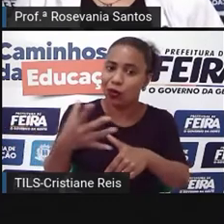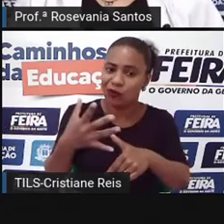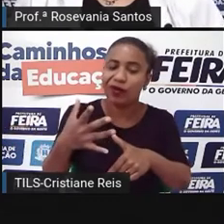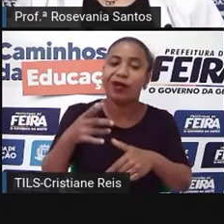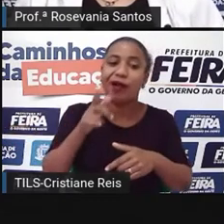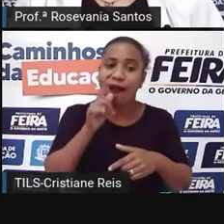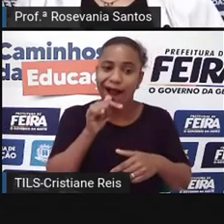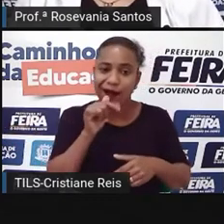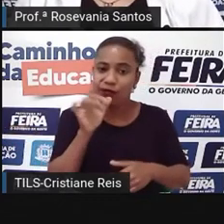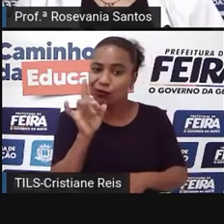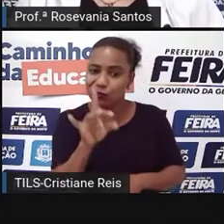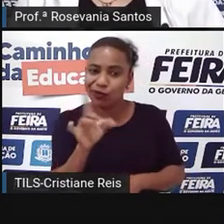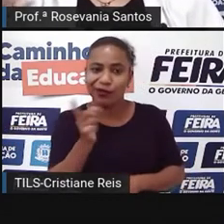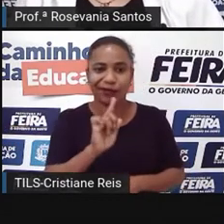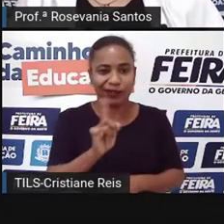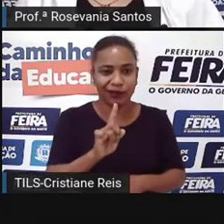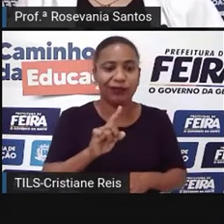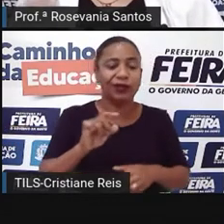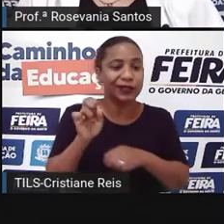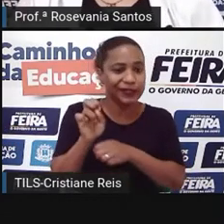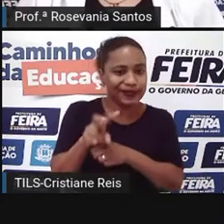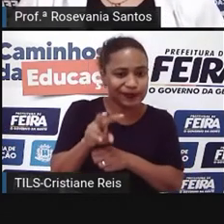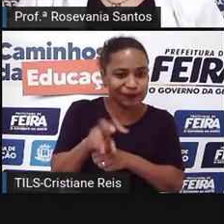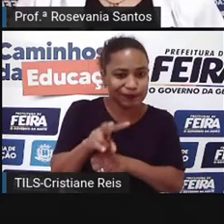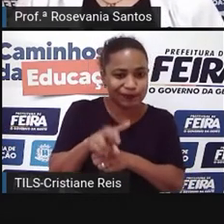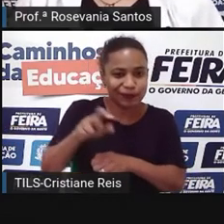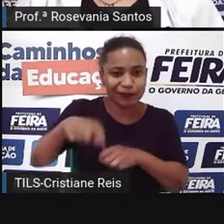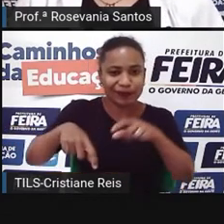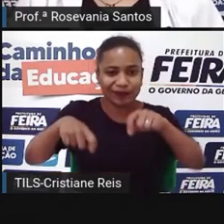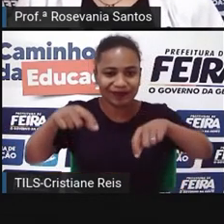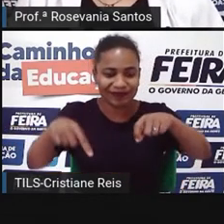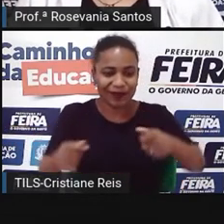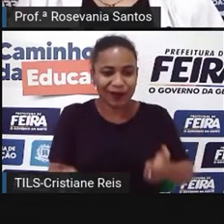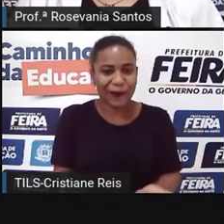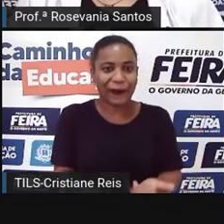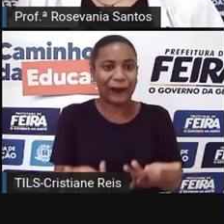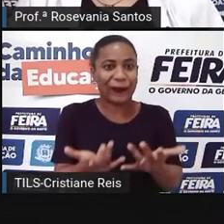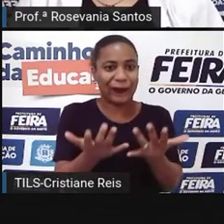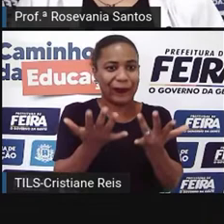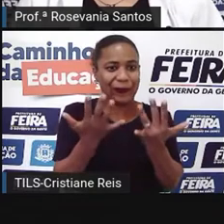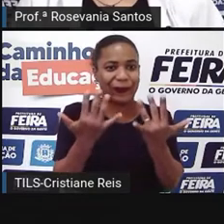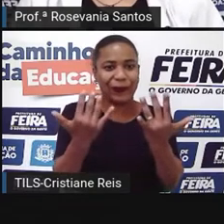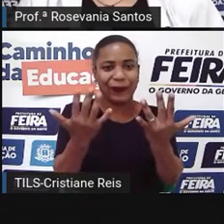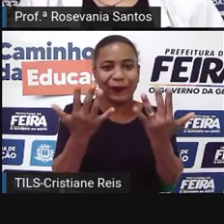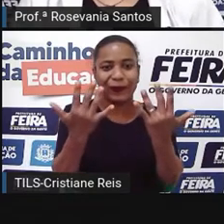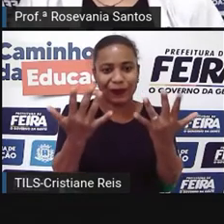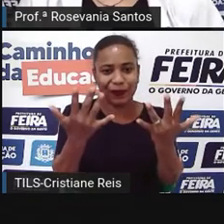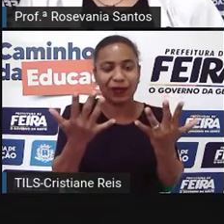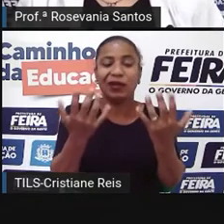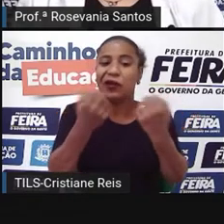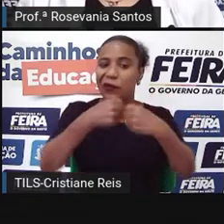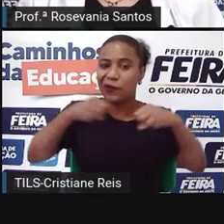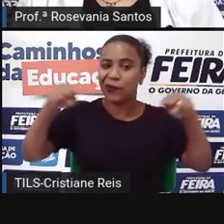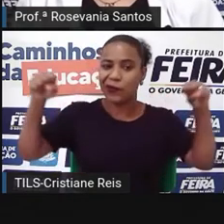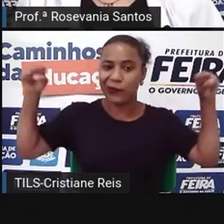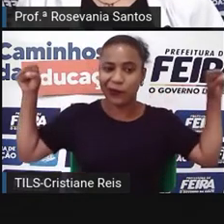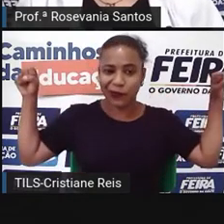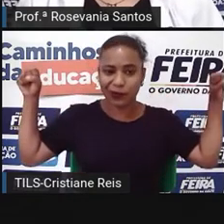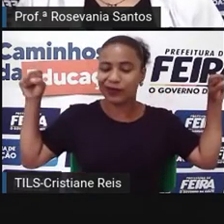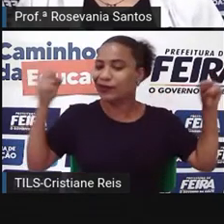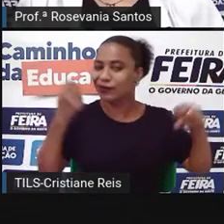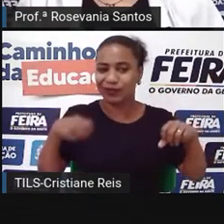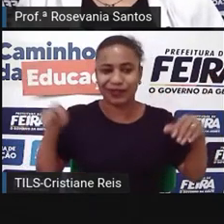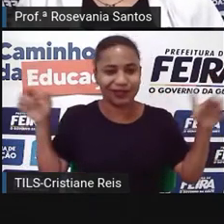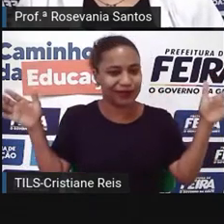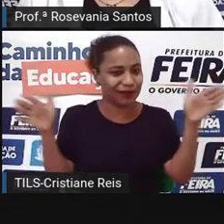coisas. Não vai exigir, assim, áreas muito grandes. E, embora seja assim, uma grande quantidade de mão de obra. Mas essa é a